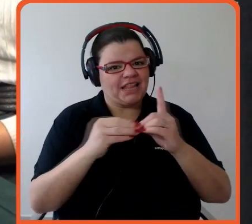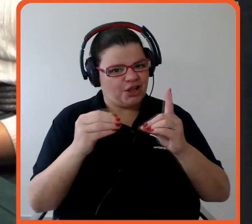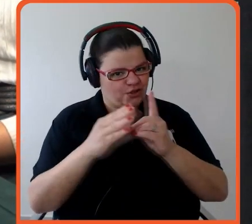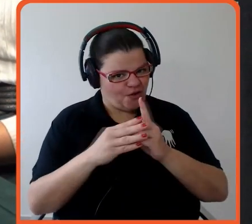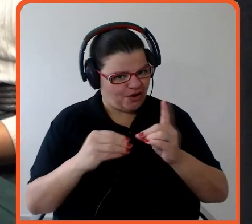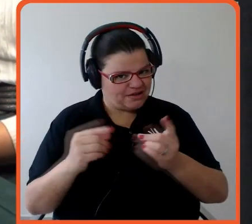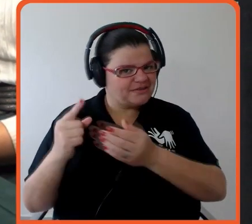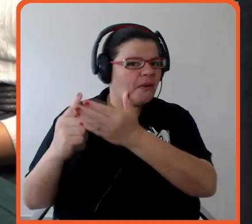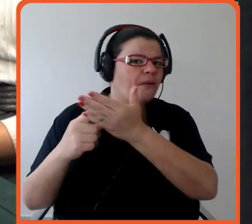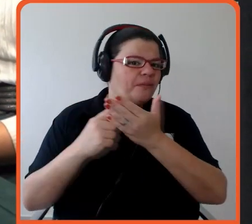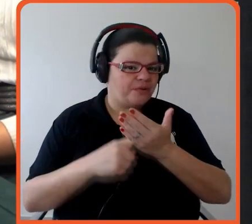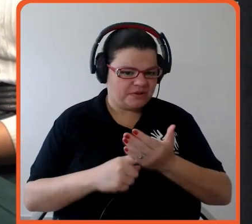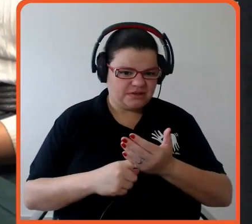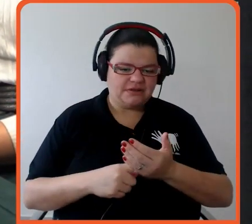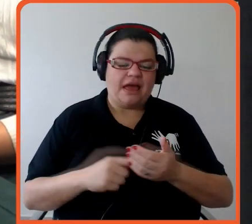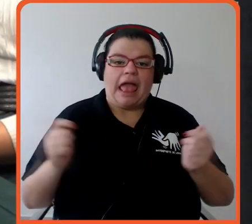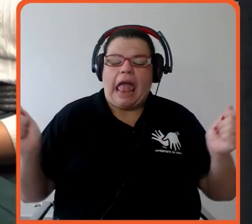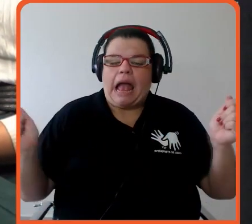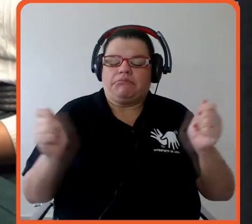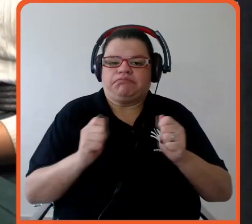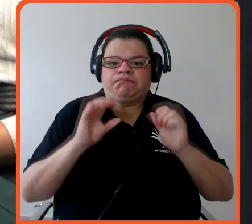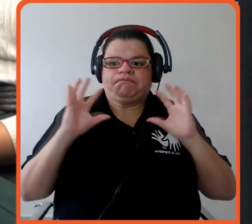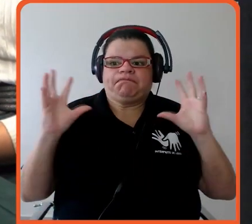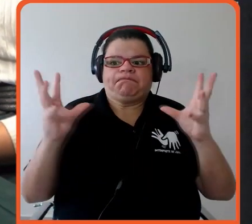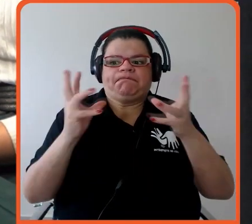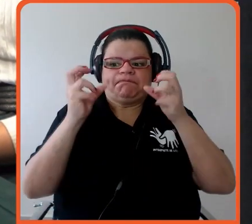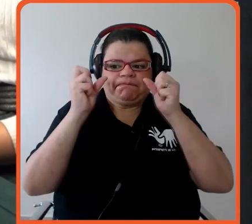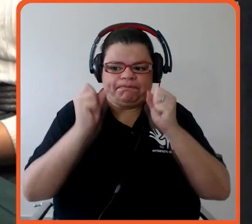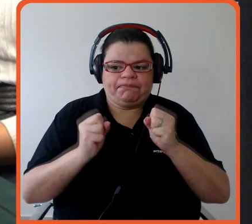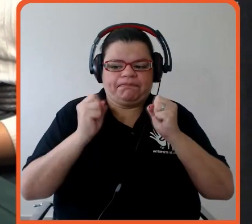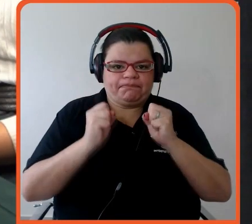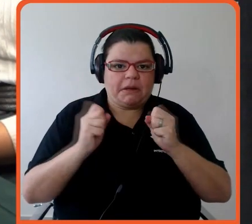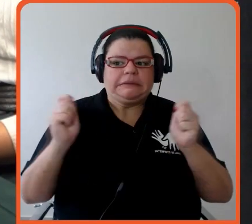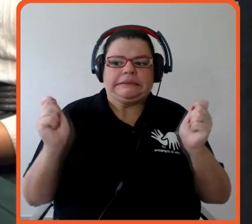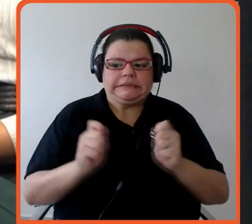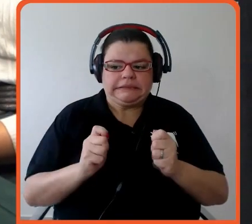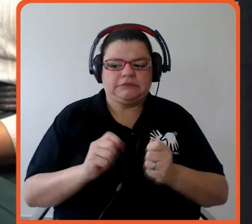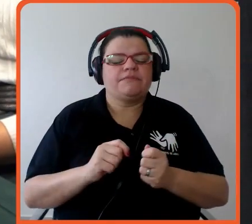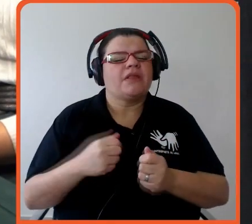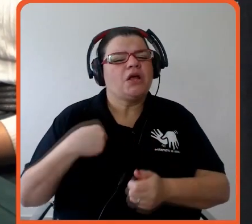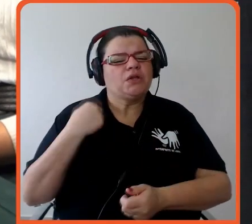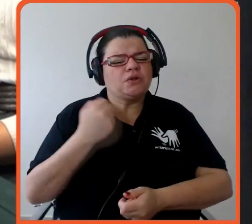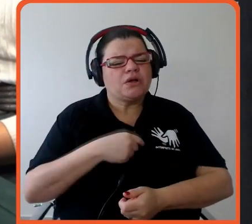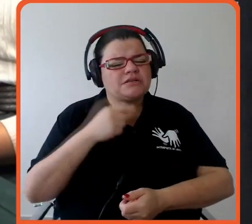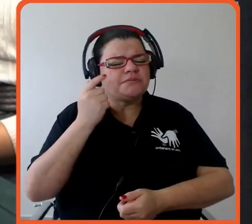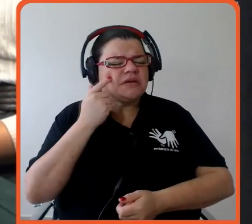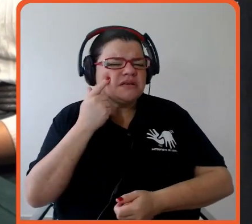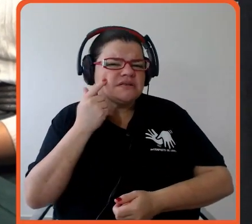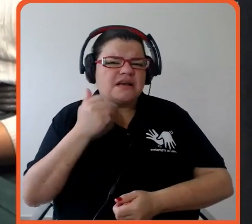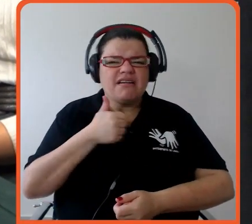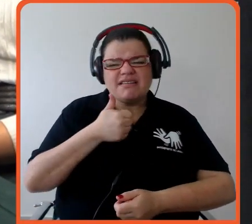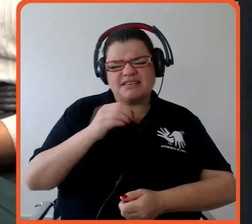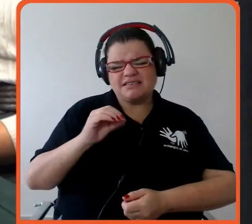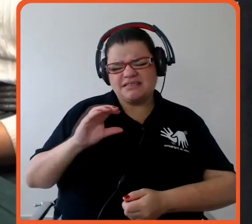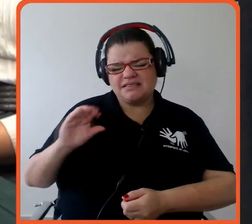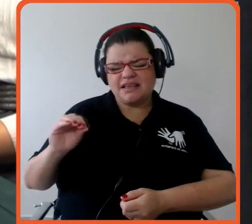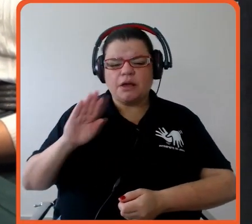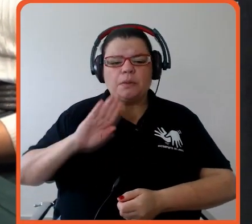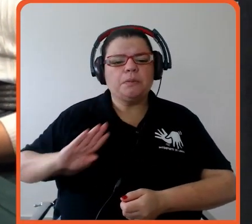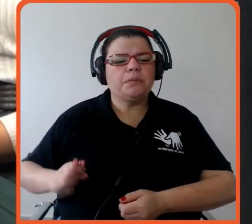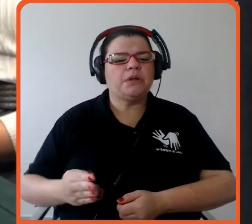é muito potente, é muito potente, né, quando a gente fala nos 100 bilhões de transferências dos países desenvolvidos para o